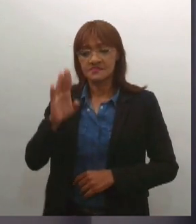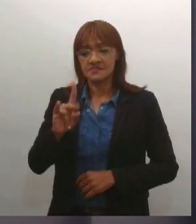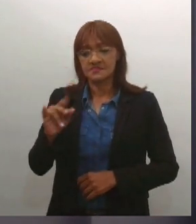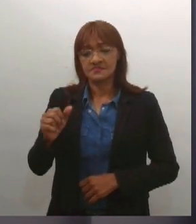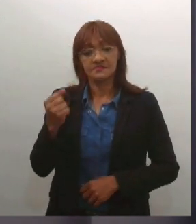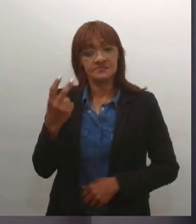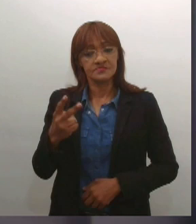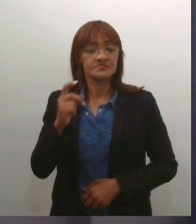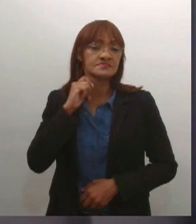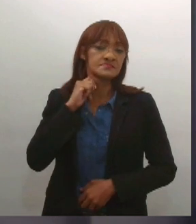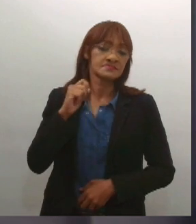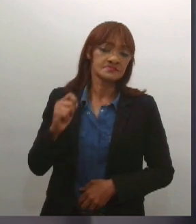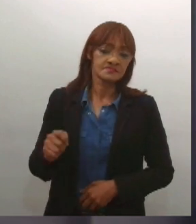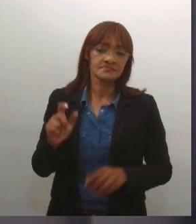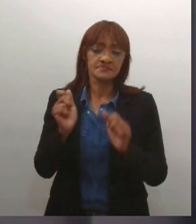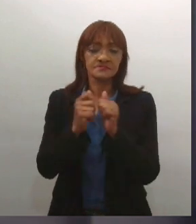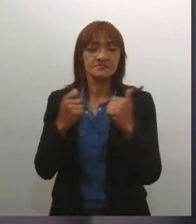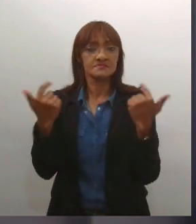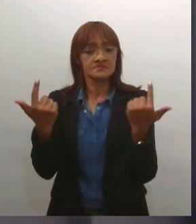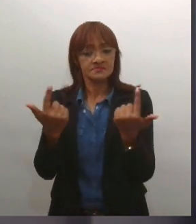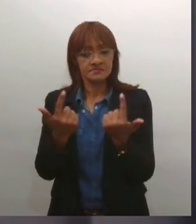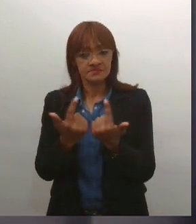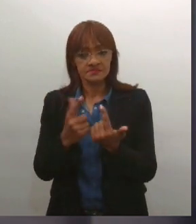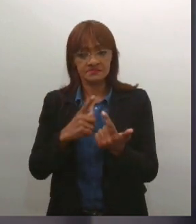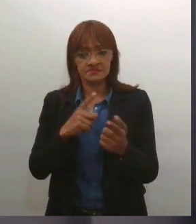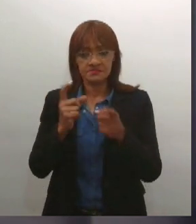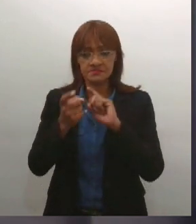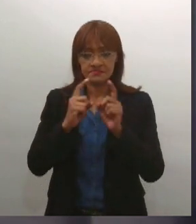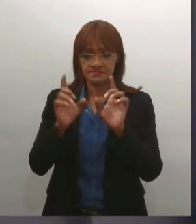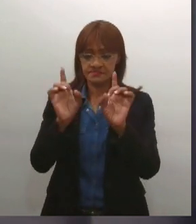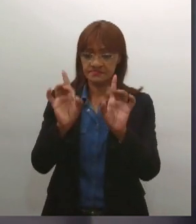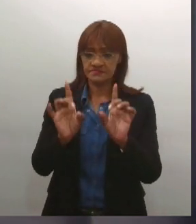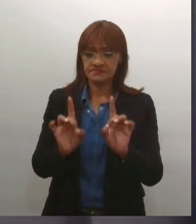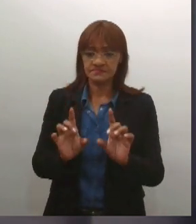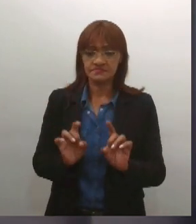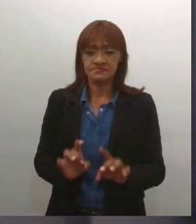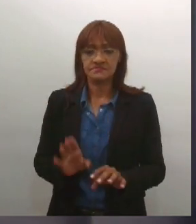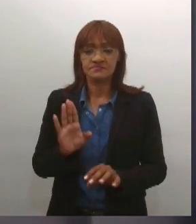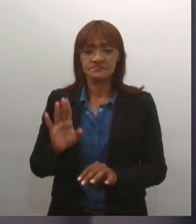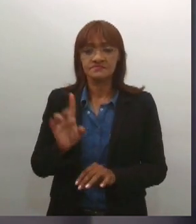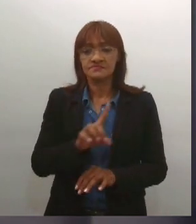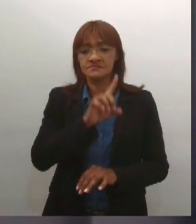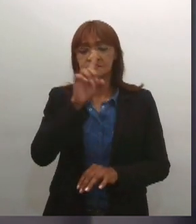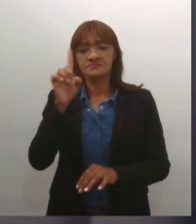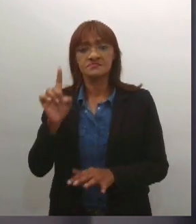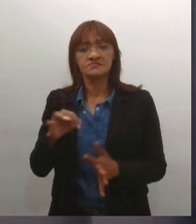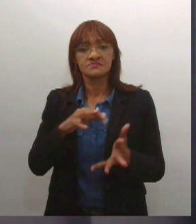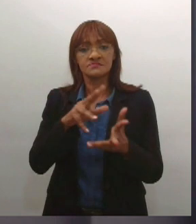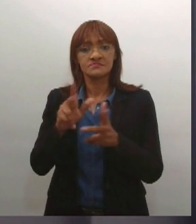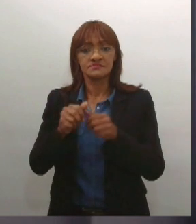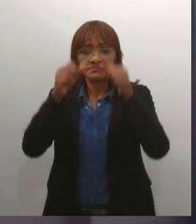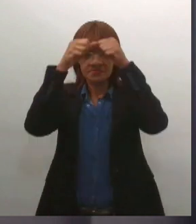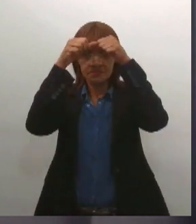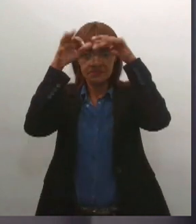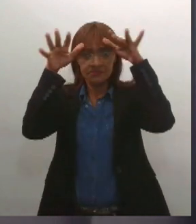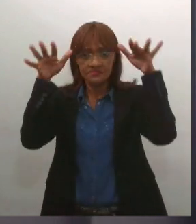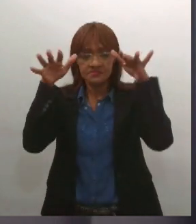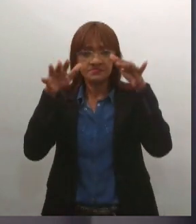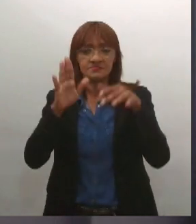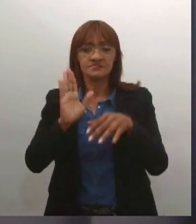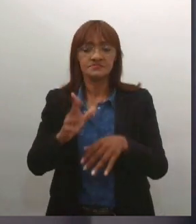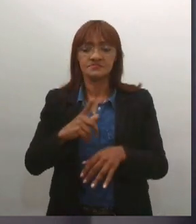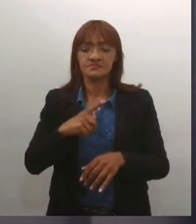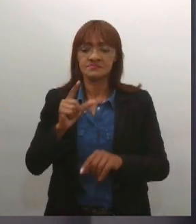Legislativa de Sergipe realizará uma sessão especial em alusão ao Dia Mundial do Autismo. A iniciativa preconiza o que